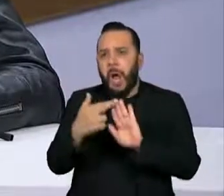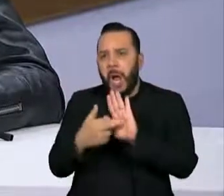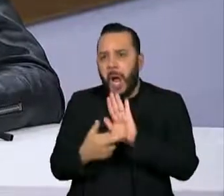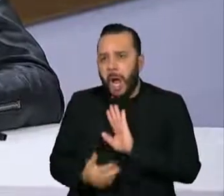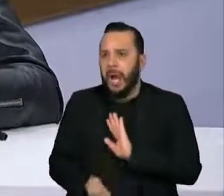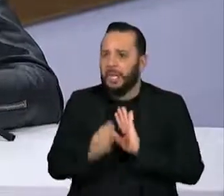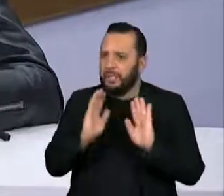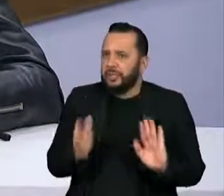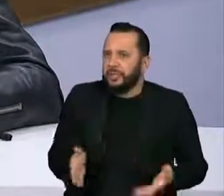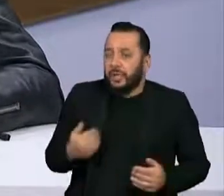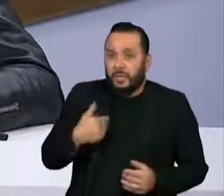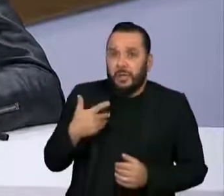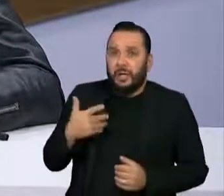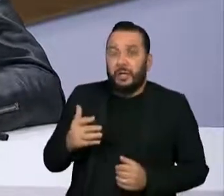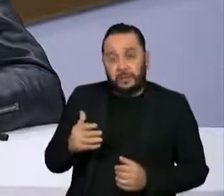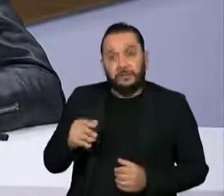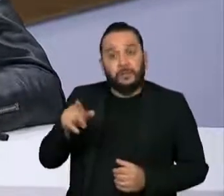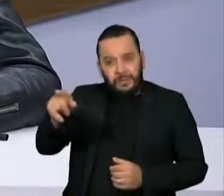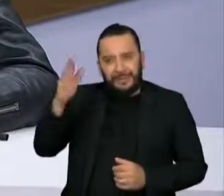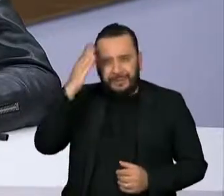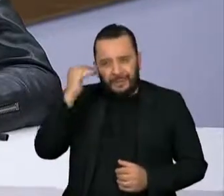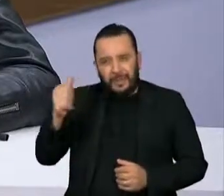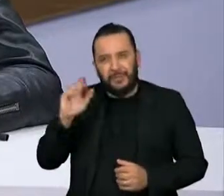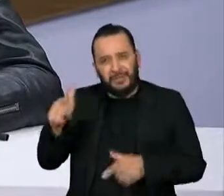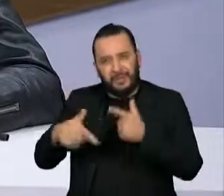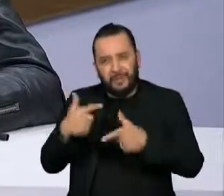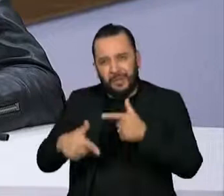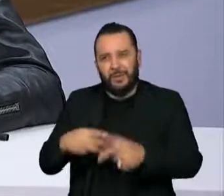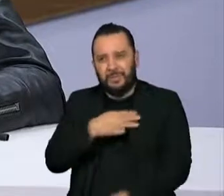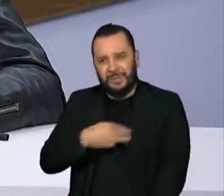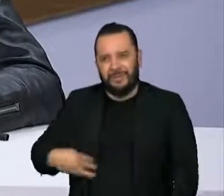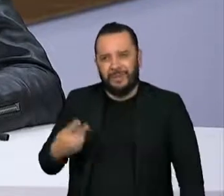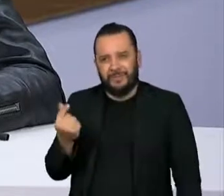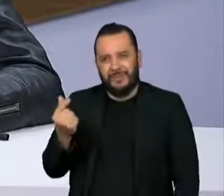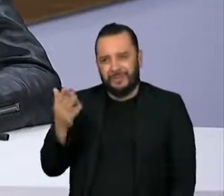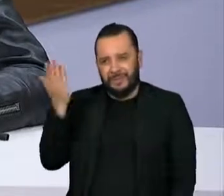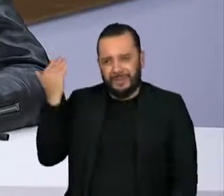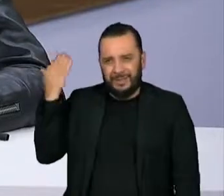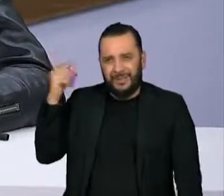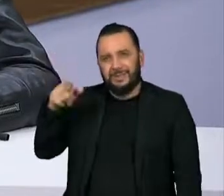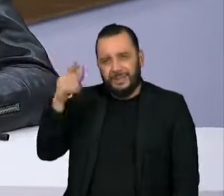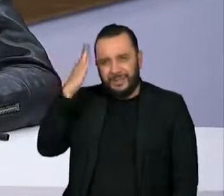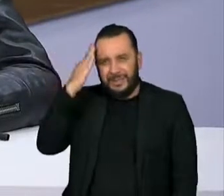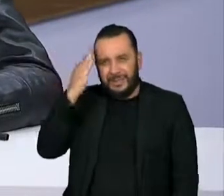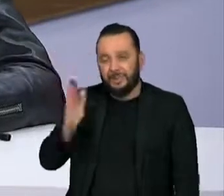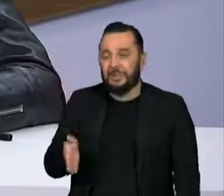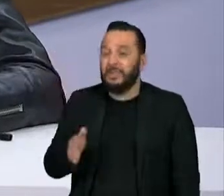que aconteceram sob sua gestão no Ministério da Fazenda. são